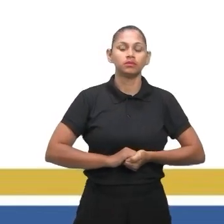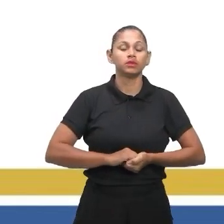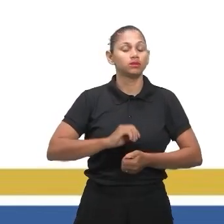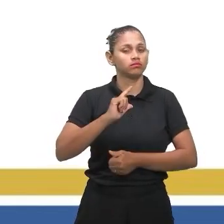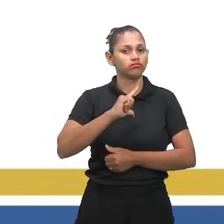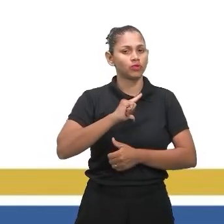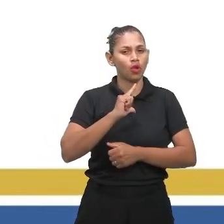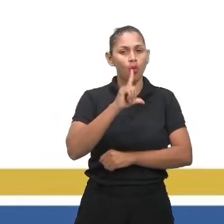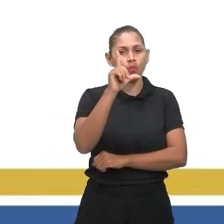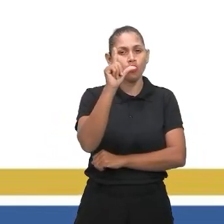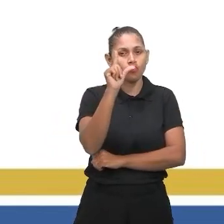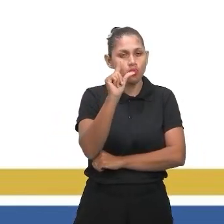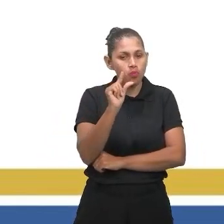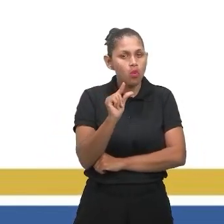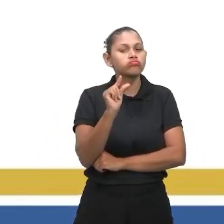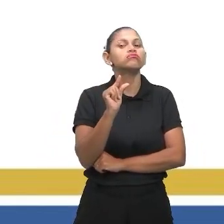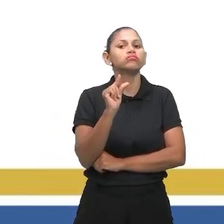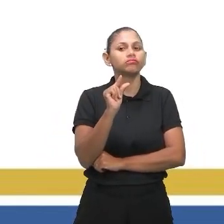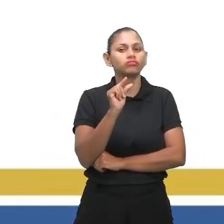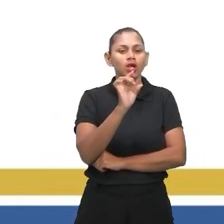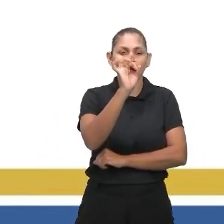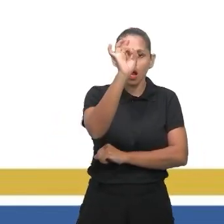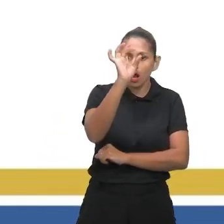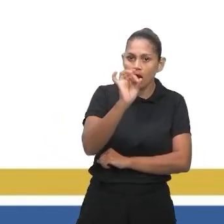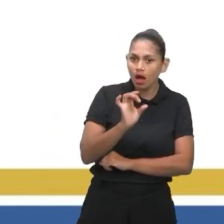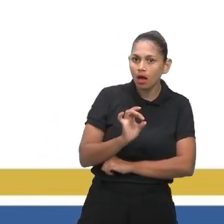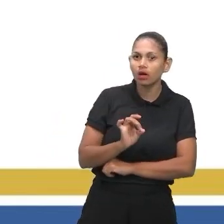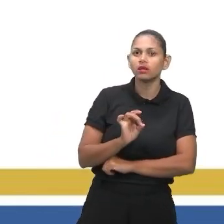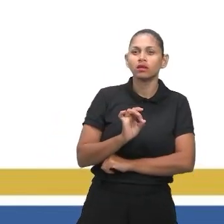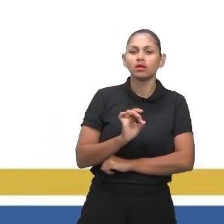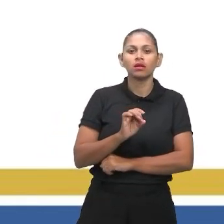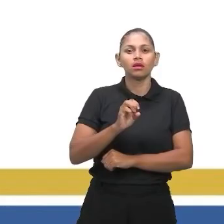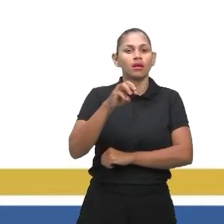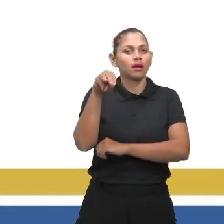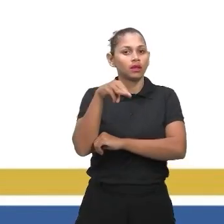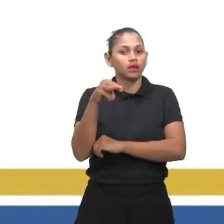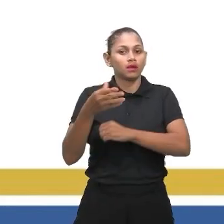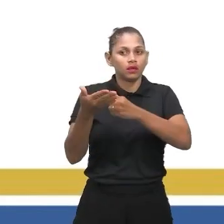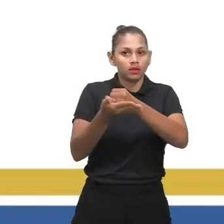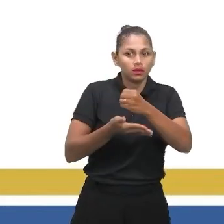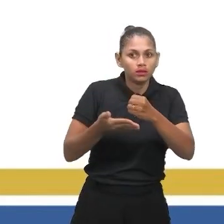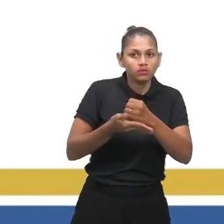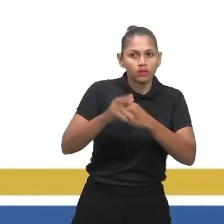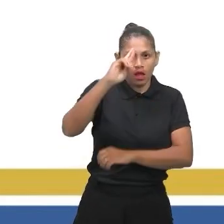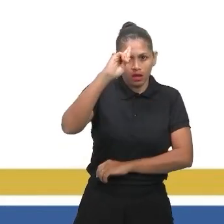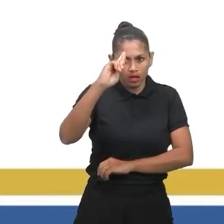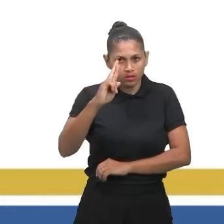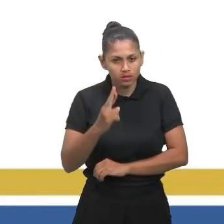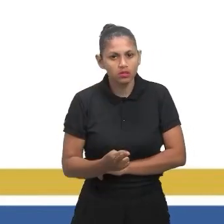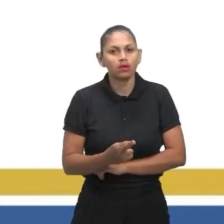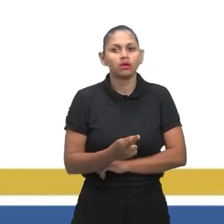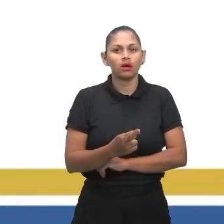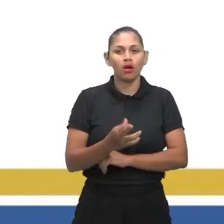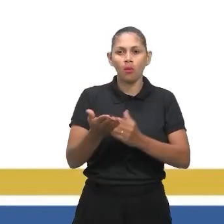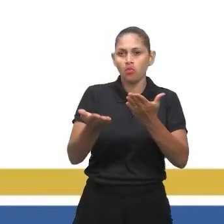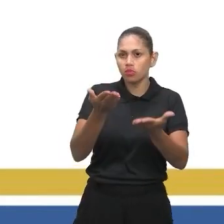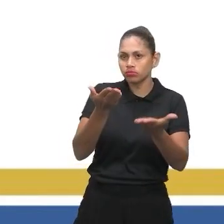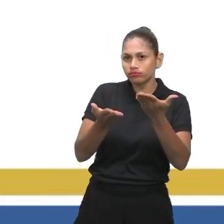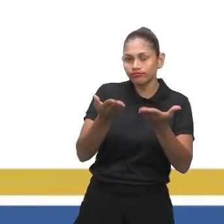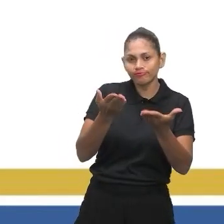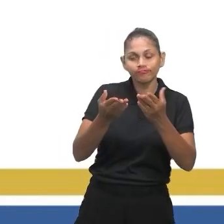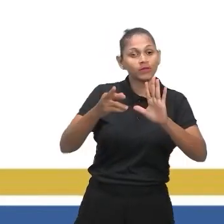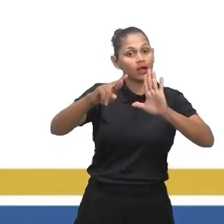um daquilo que é mais cobrado de fato. Matemática básica, o é que cai? Razão, que é a divisão, né? Proporção.